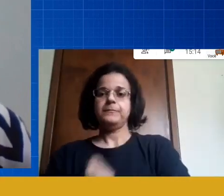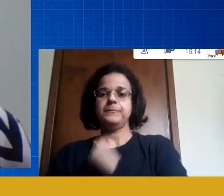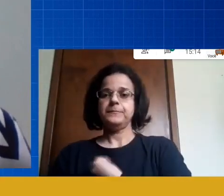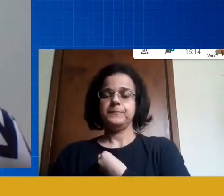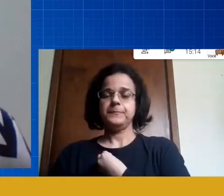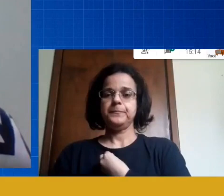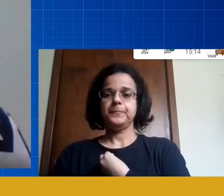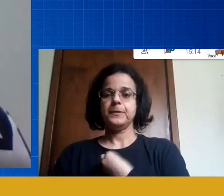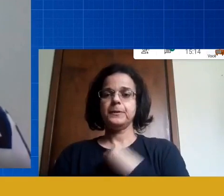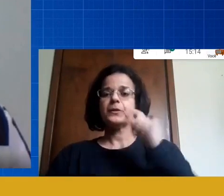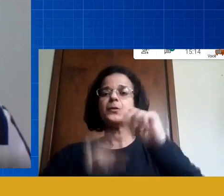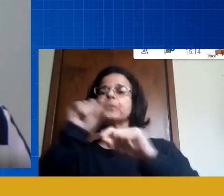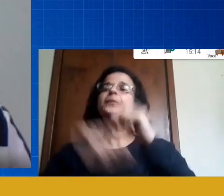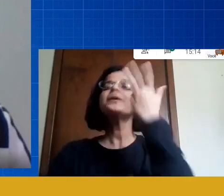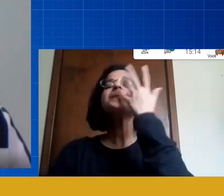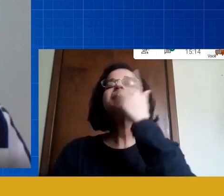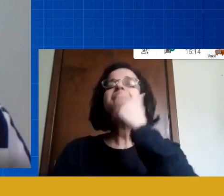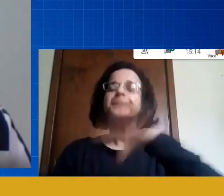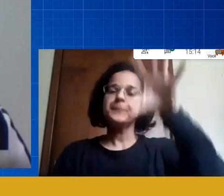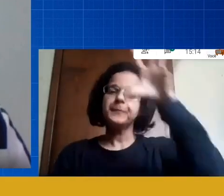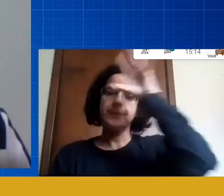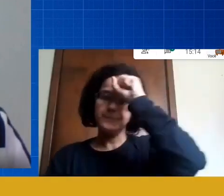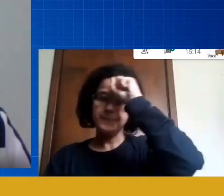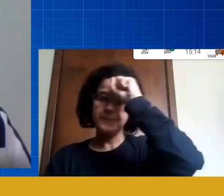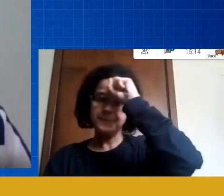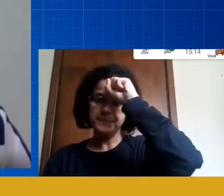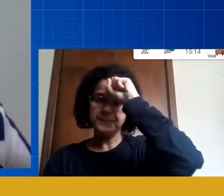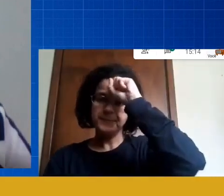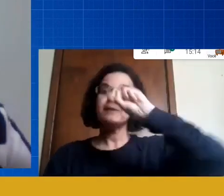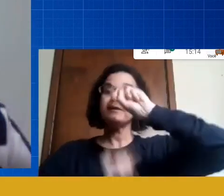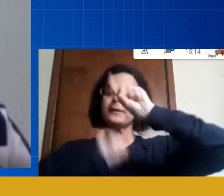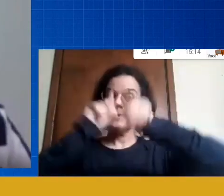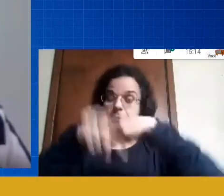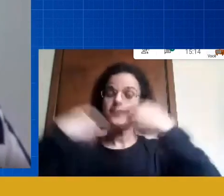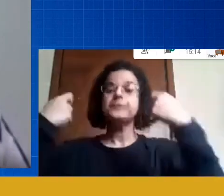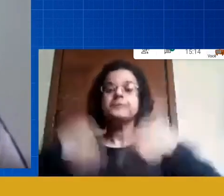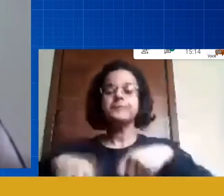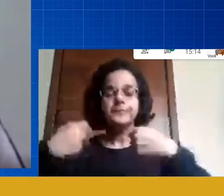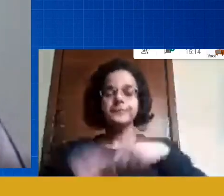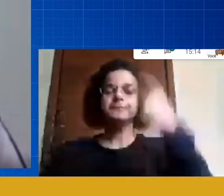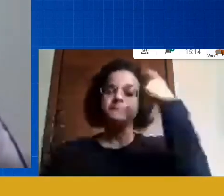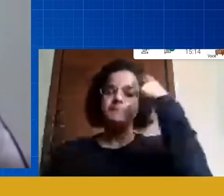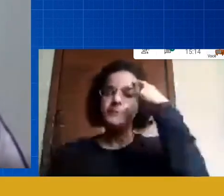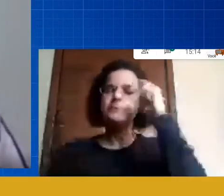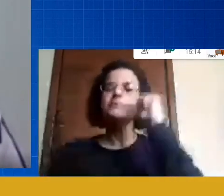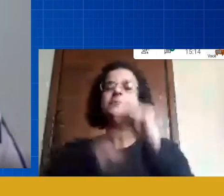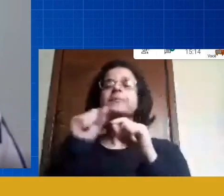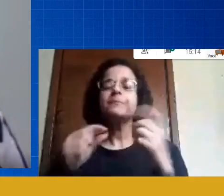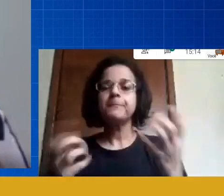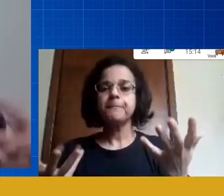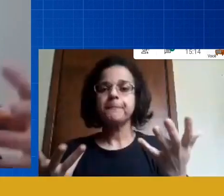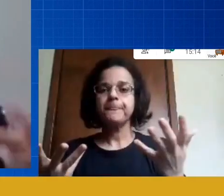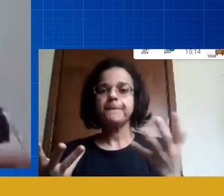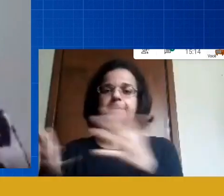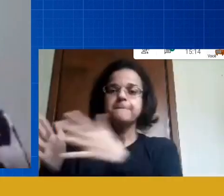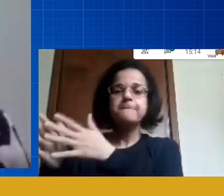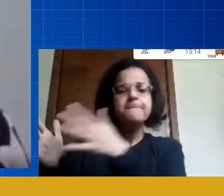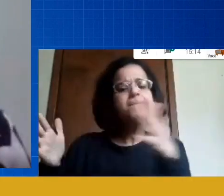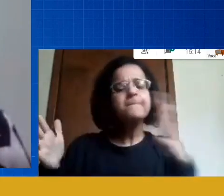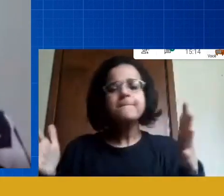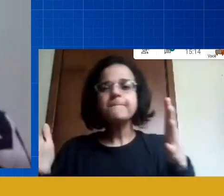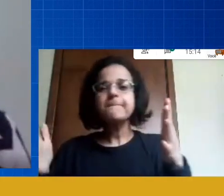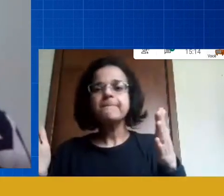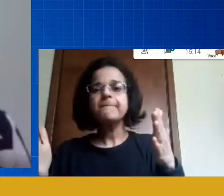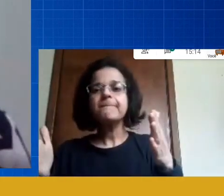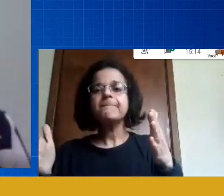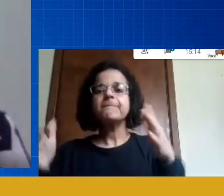aquilo a criança vai aprender e depois disso você tem que pensar que ao invés de você estar num período físico dentro de